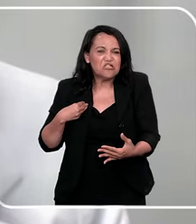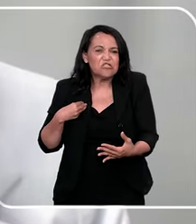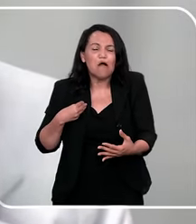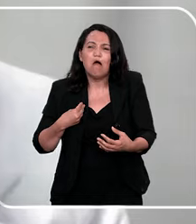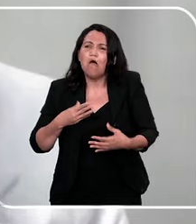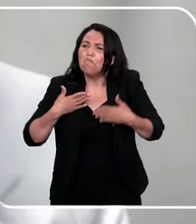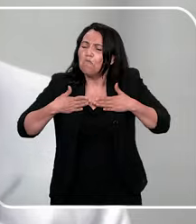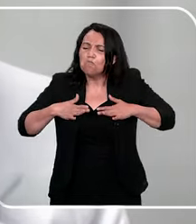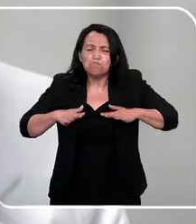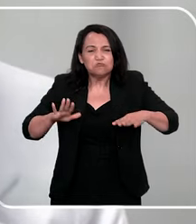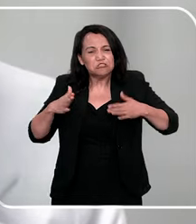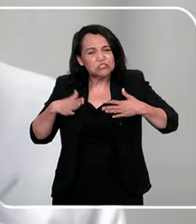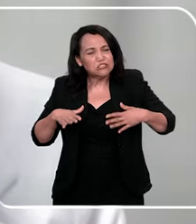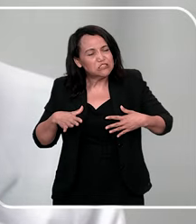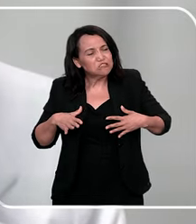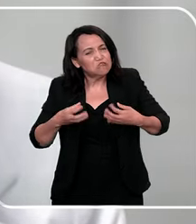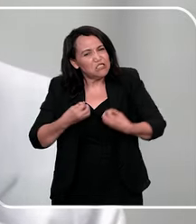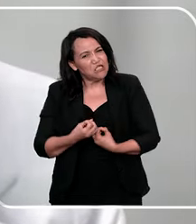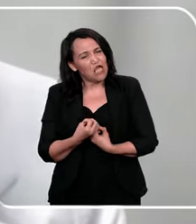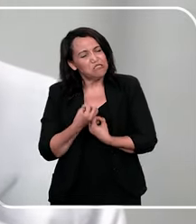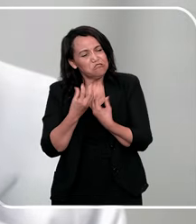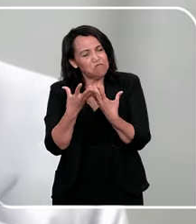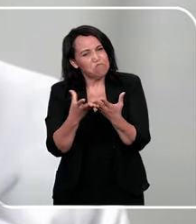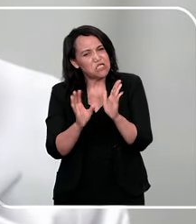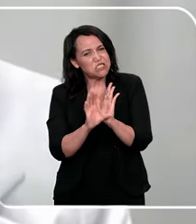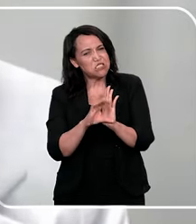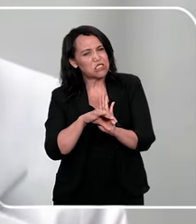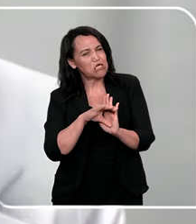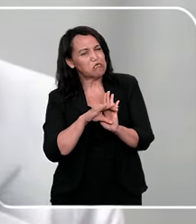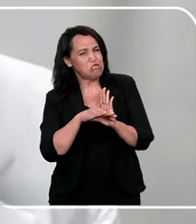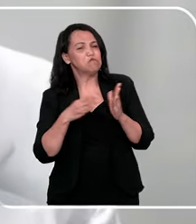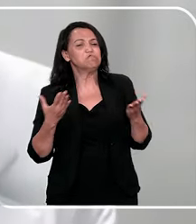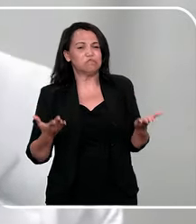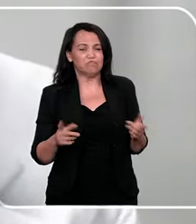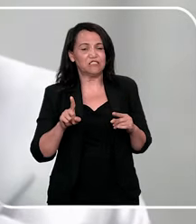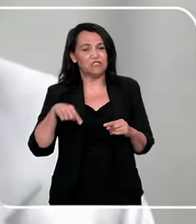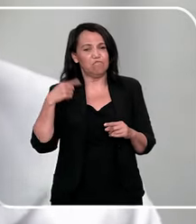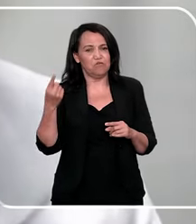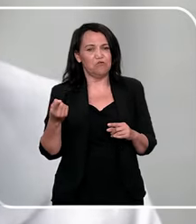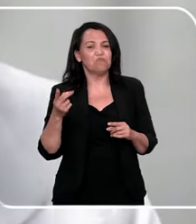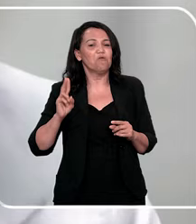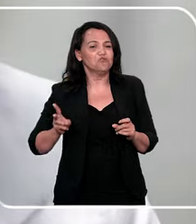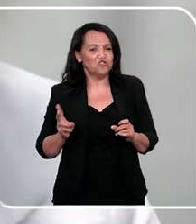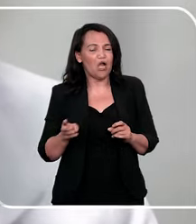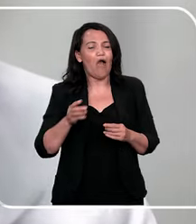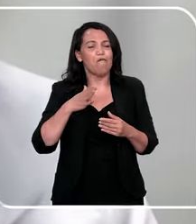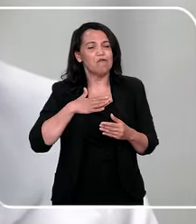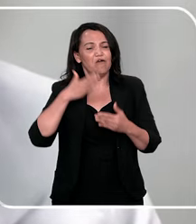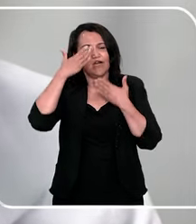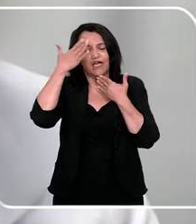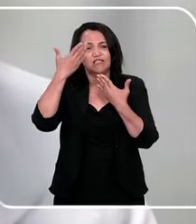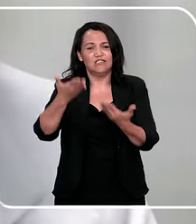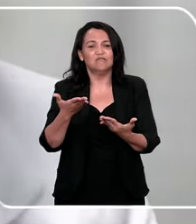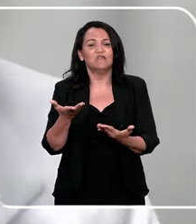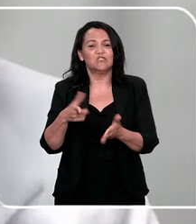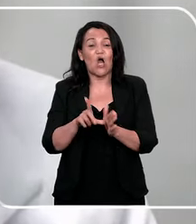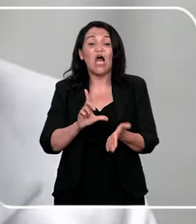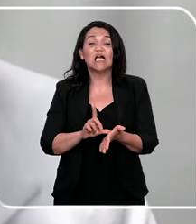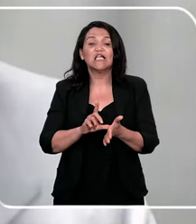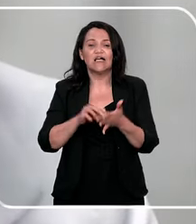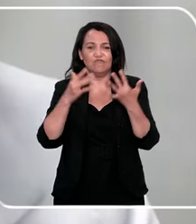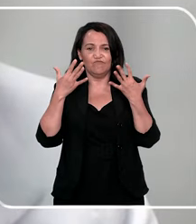uma forma muito tranquila, esse conteúdo para a gente, mas depois eu vou continuar o meu agradecimento, antes disso, eu queria só